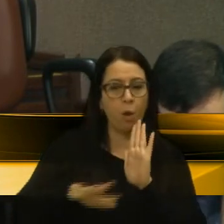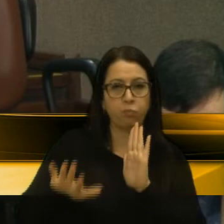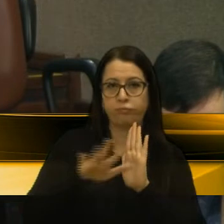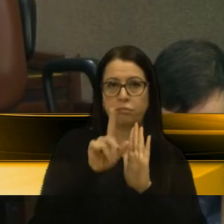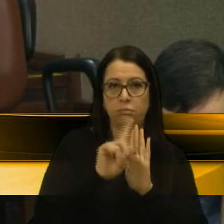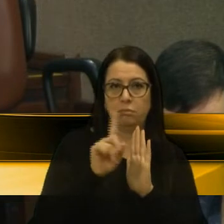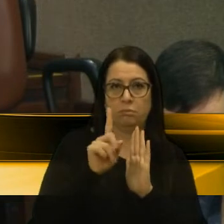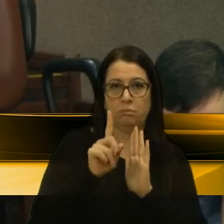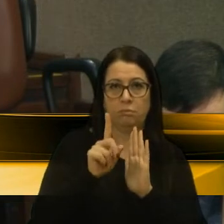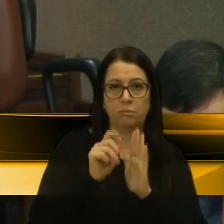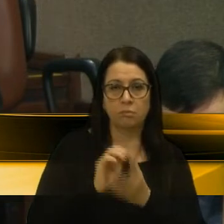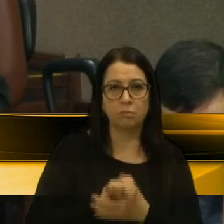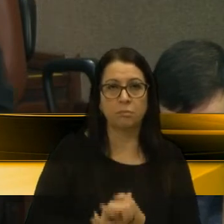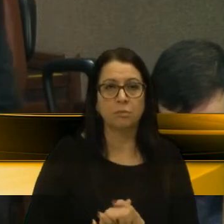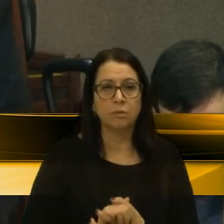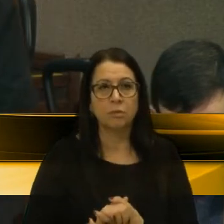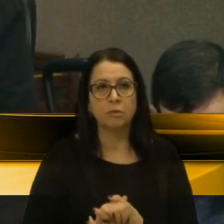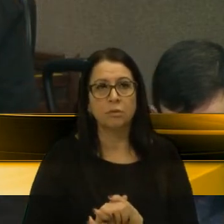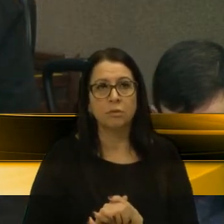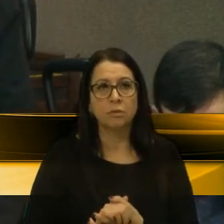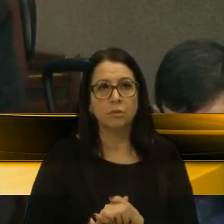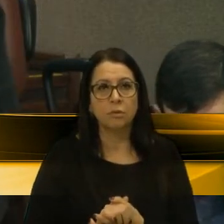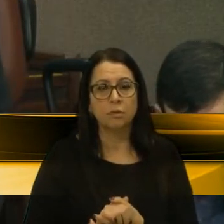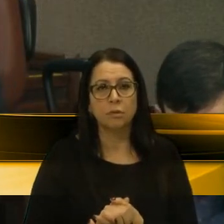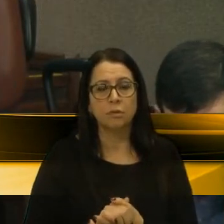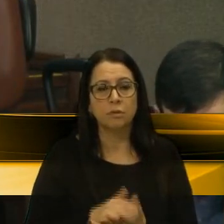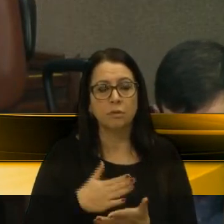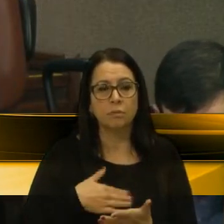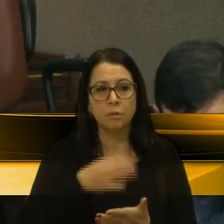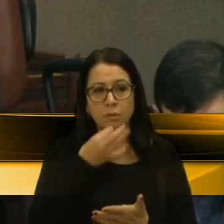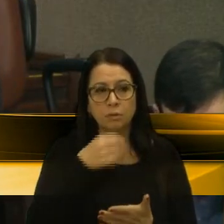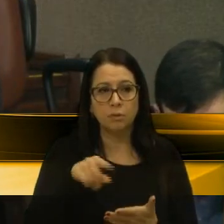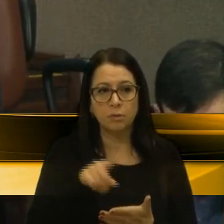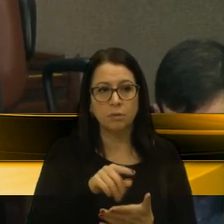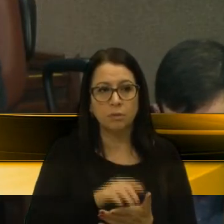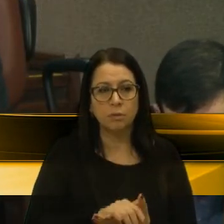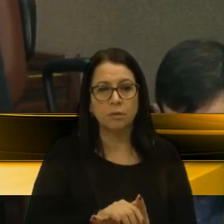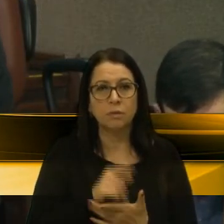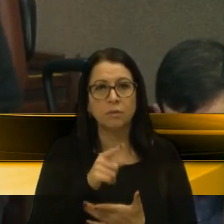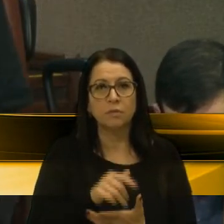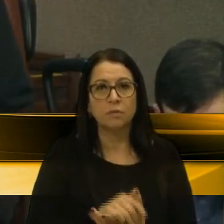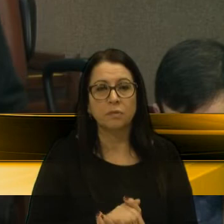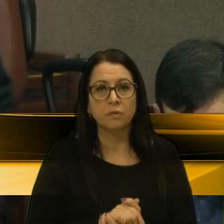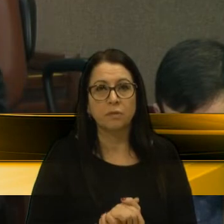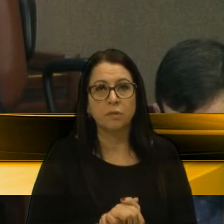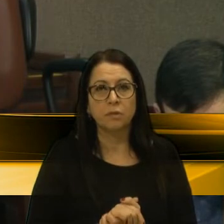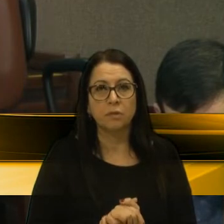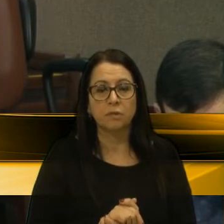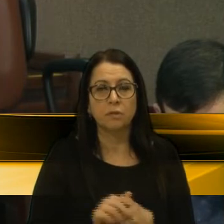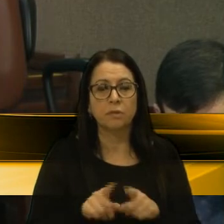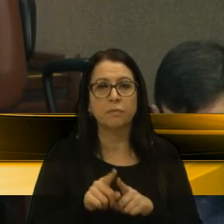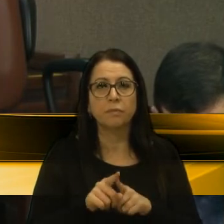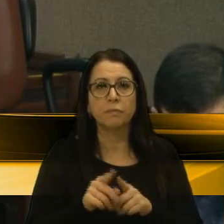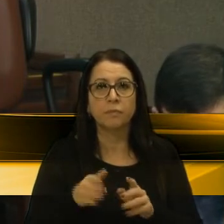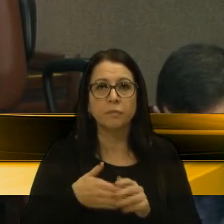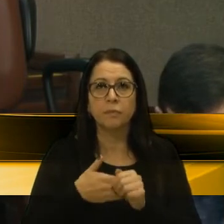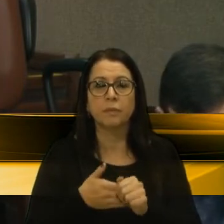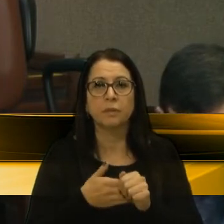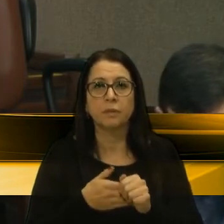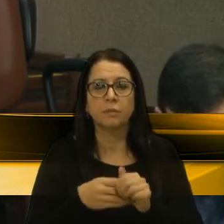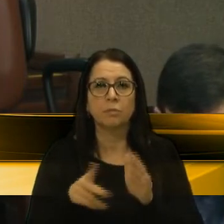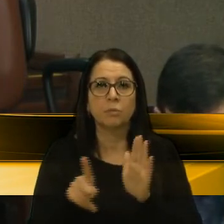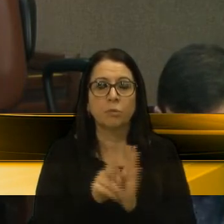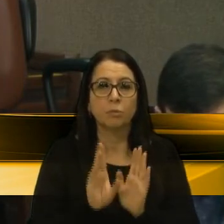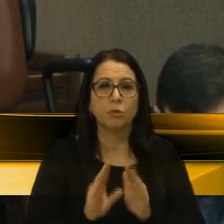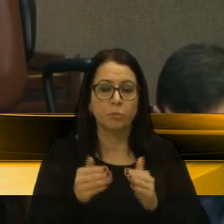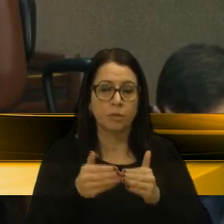Não é a regra geral. Então, a minha sugestão, vereador Adiló, é que esse requerimento fosse conduzido para a própria Comissão